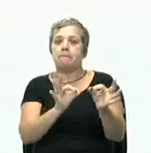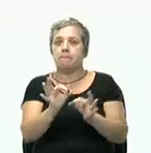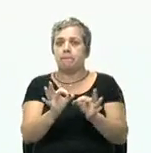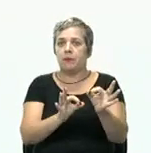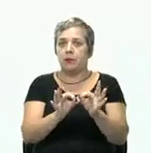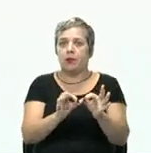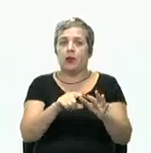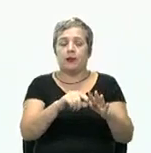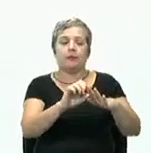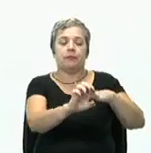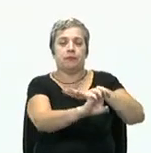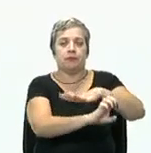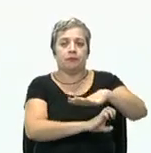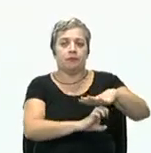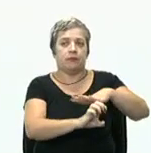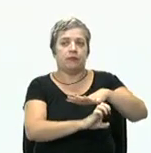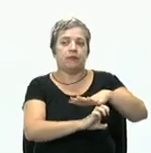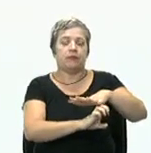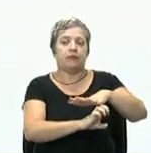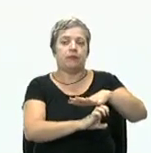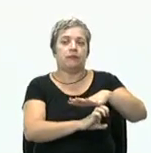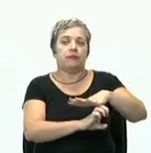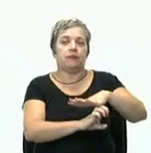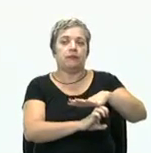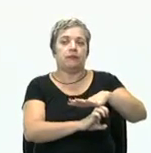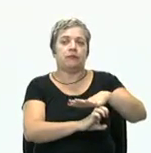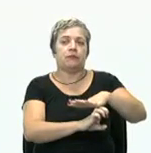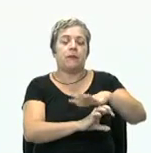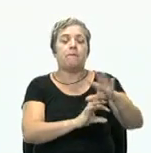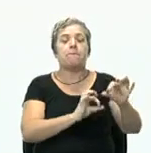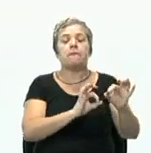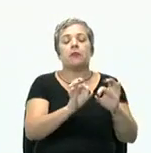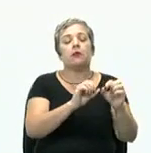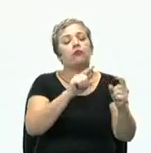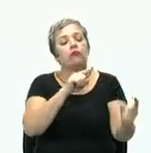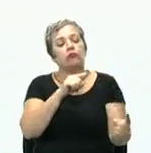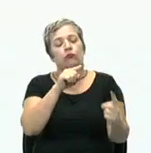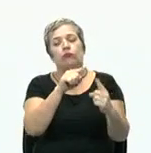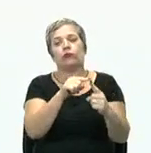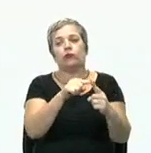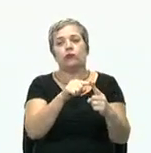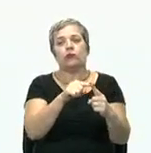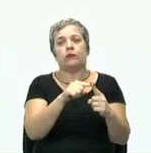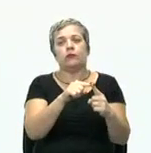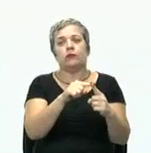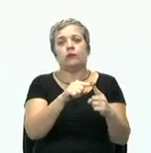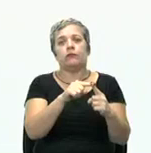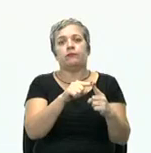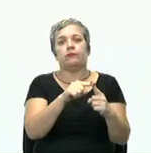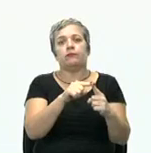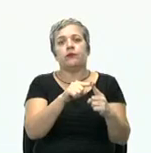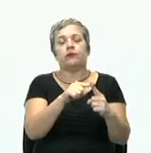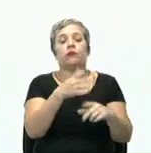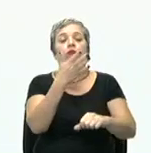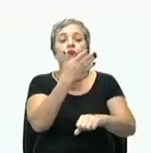preparar a organização. Eu preciso formular objetivos pela cúpula. Eu preciso fazer